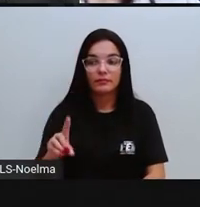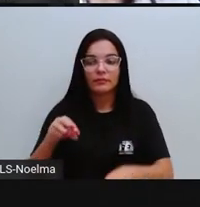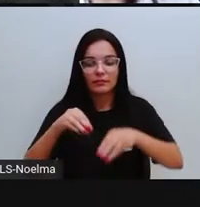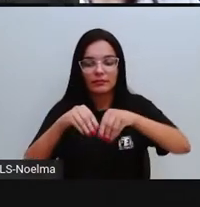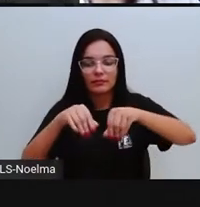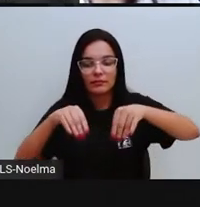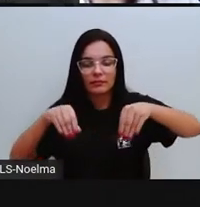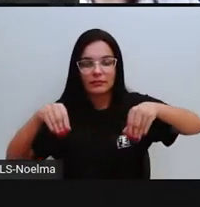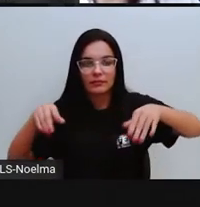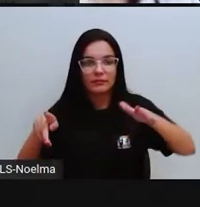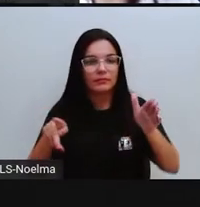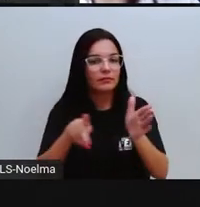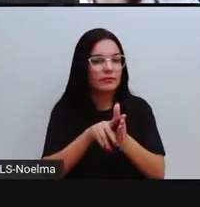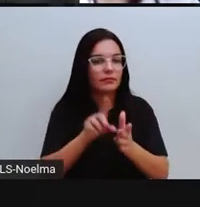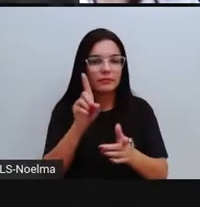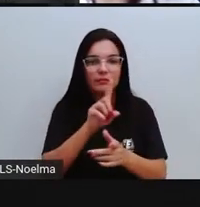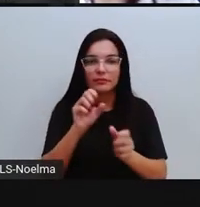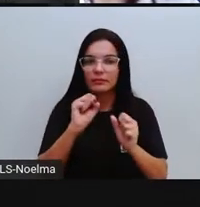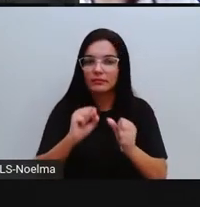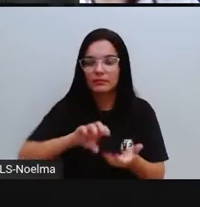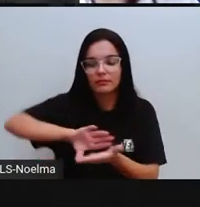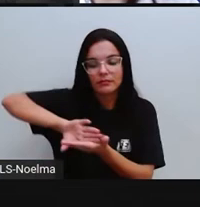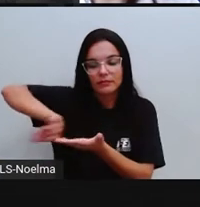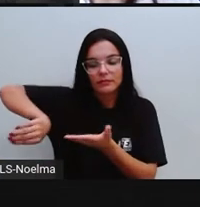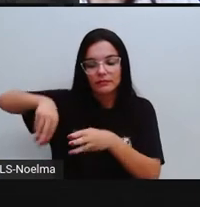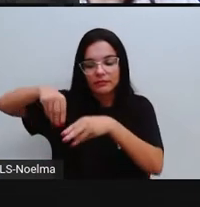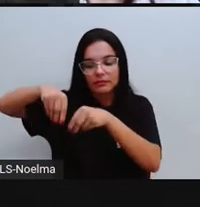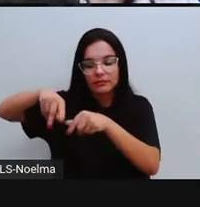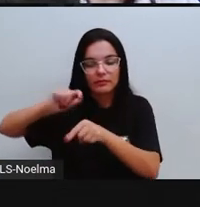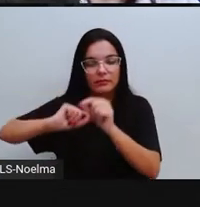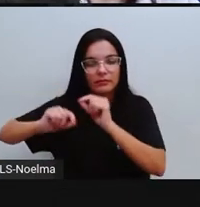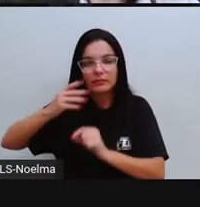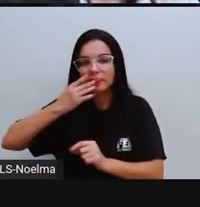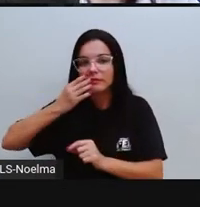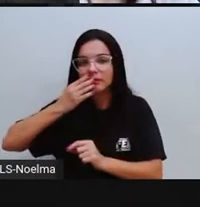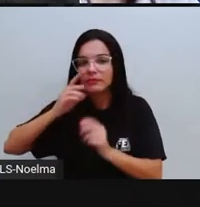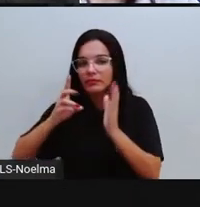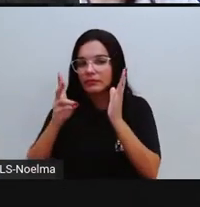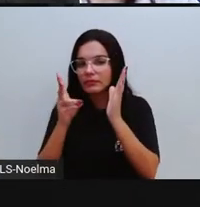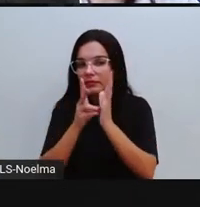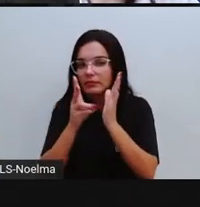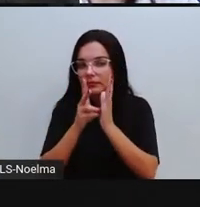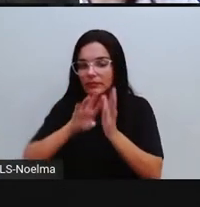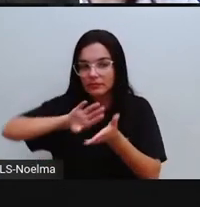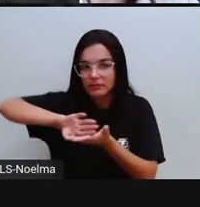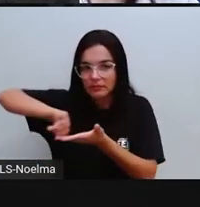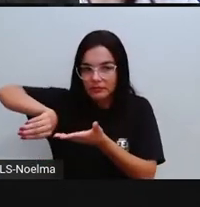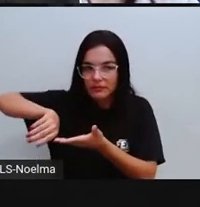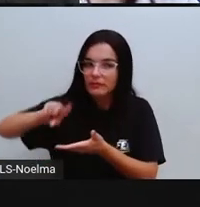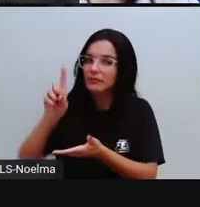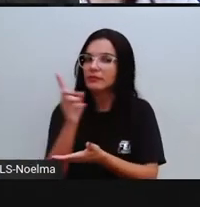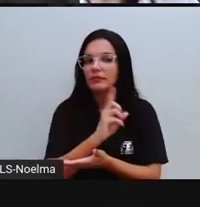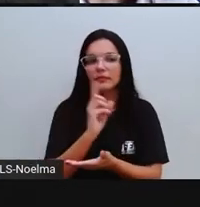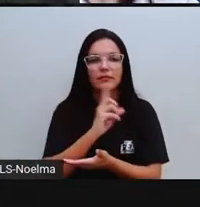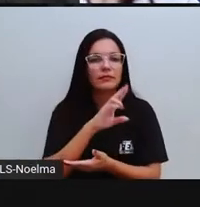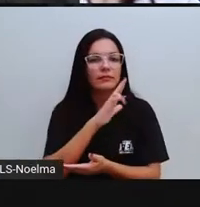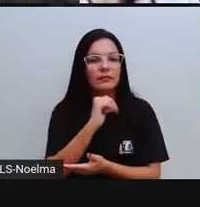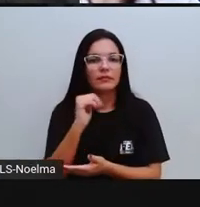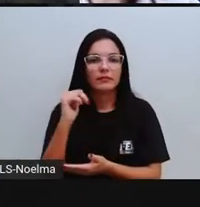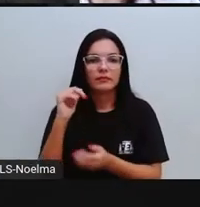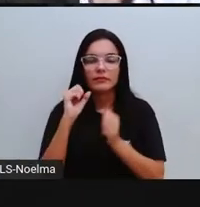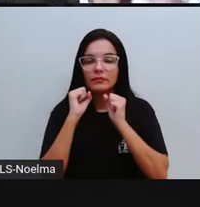desapropriar, o indígena da sua terra. Existe terra que é indígena, que ninguém pode tomar,